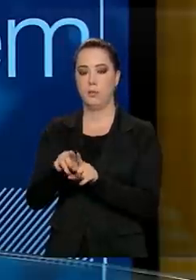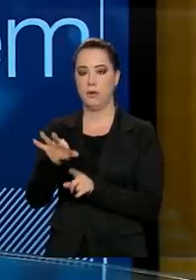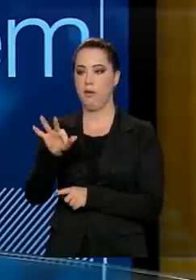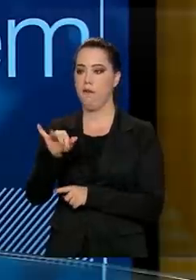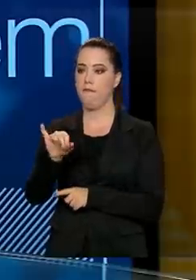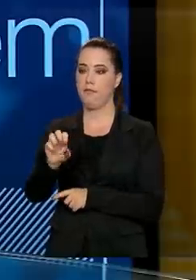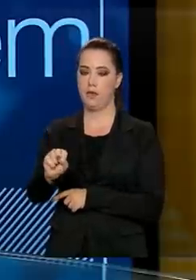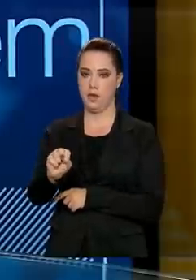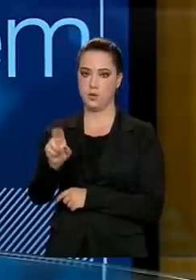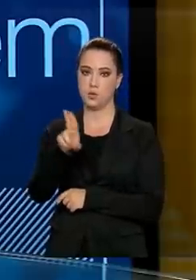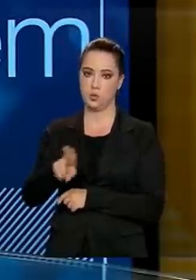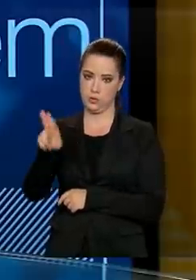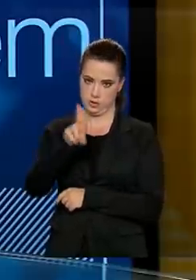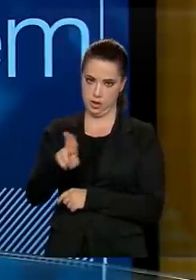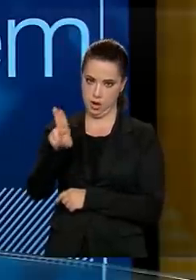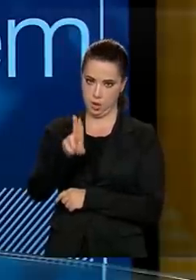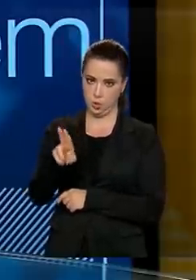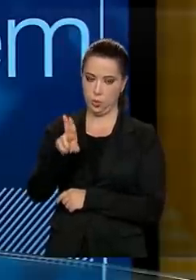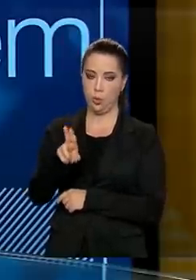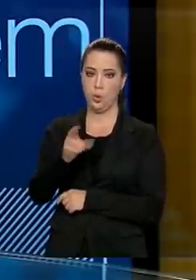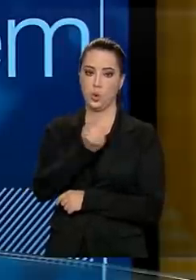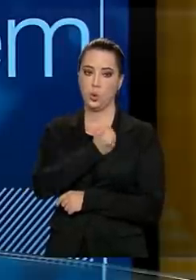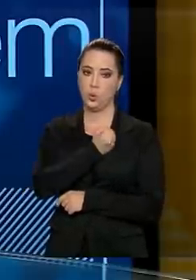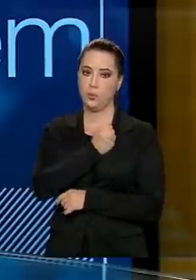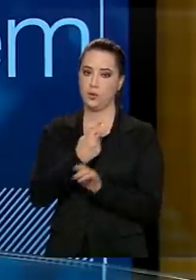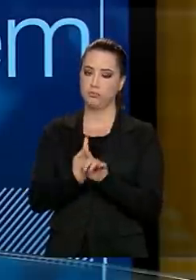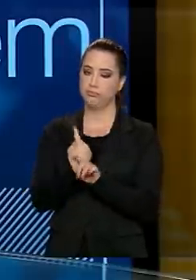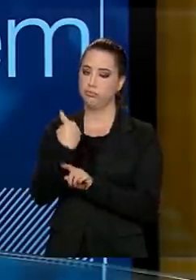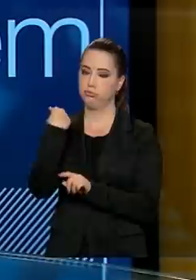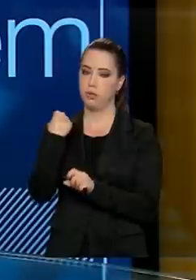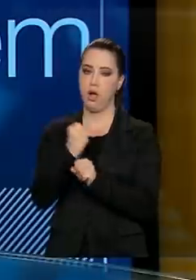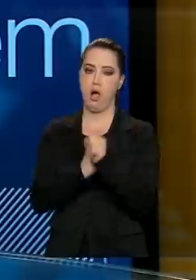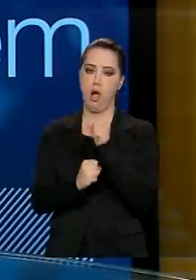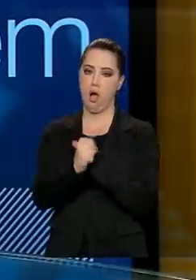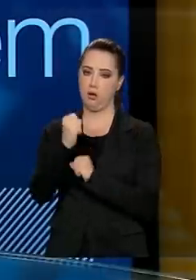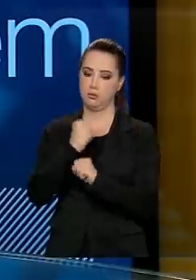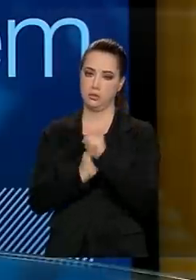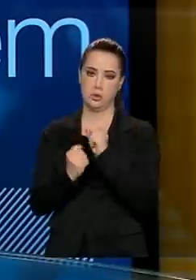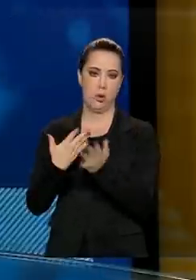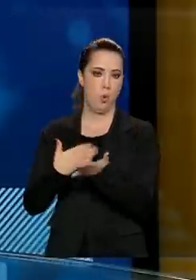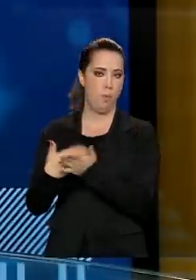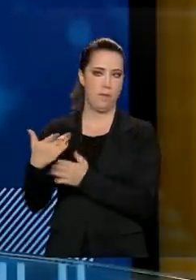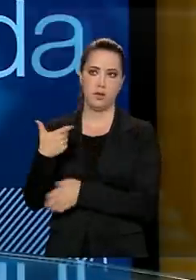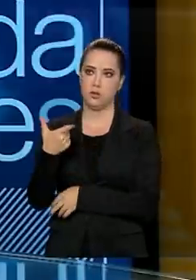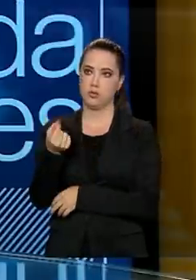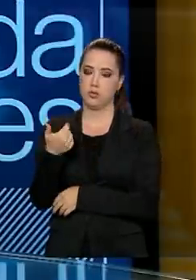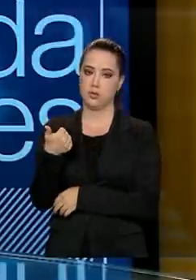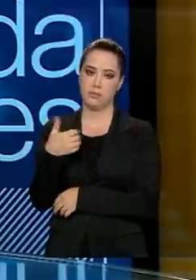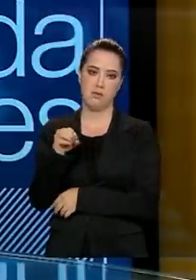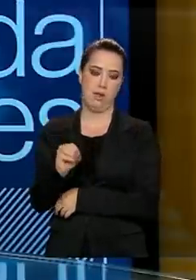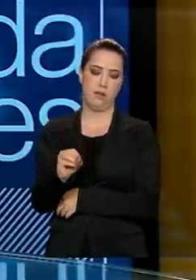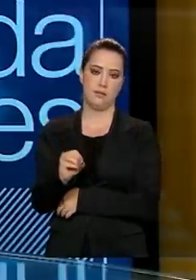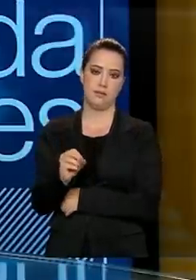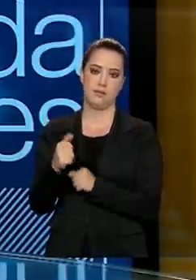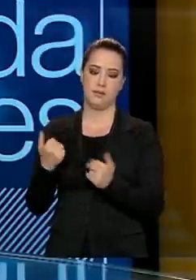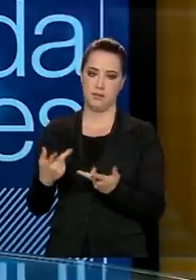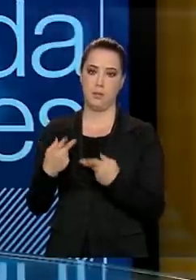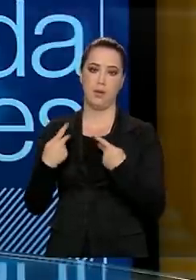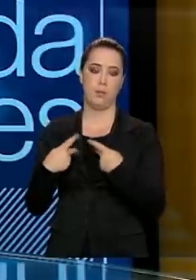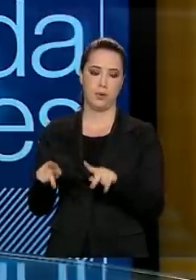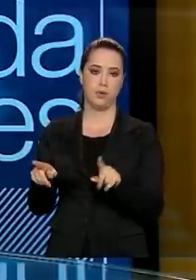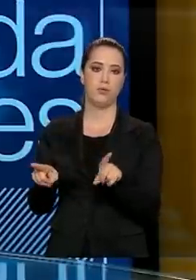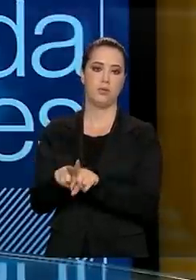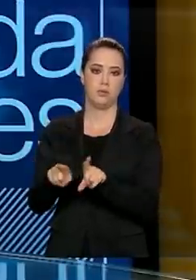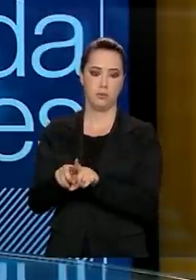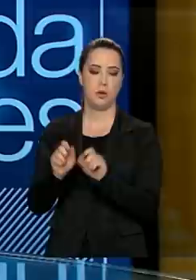A legislação já permite. Os alunos podem concorrer ao Fies com notas do Enem desde 2010. E no caso do ProUni, ele